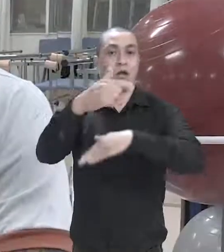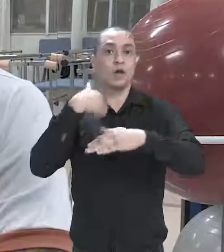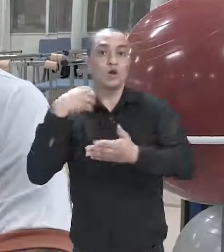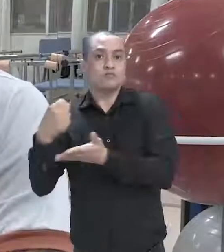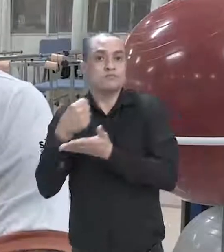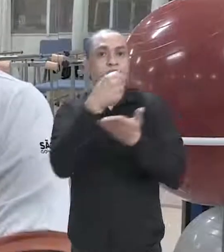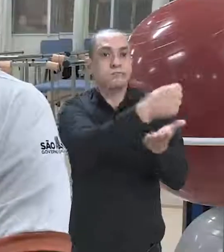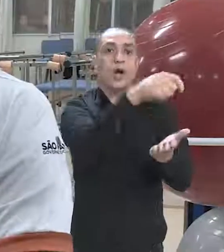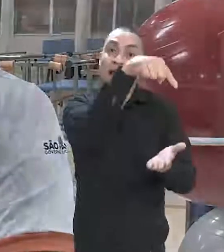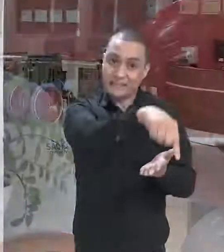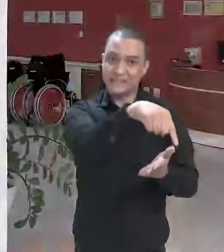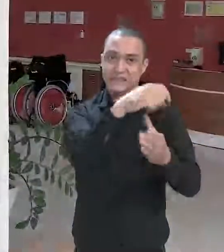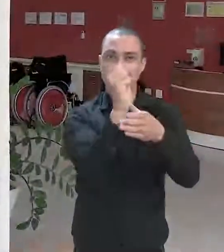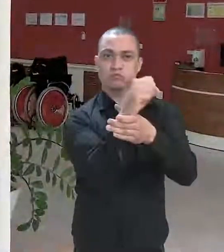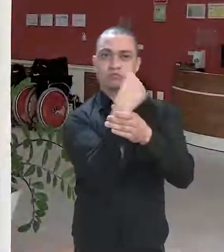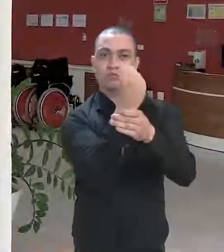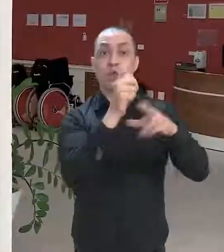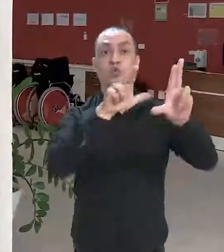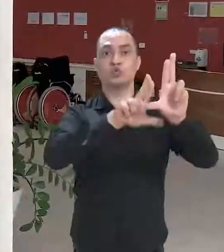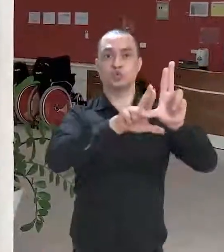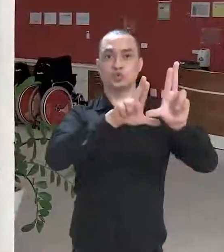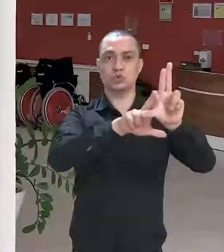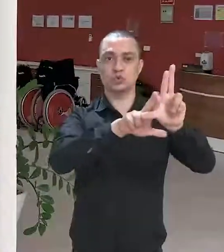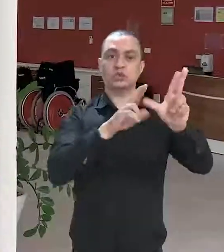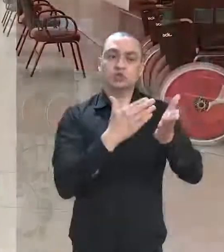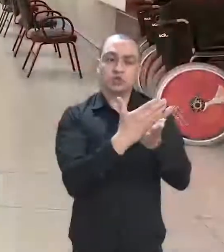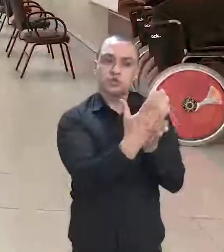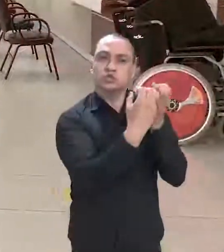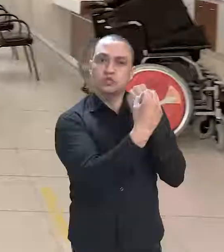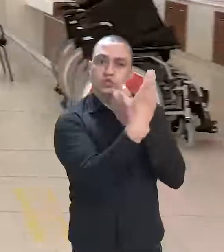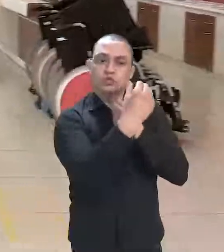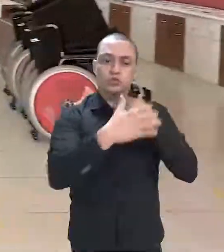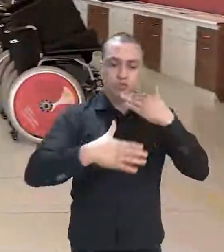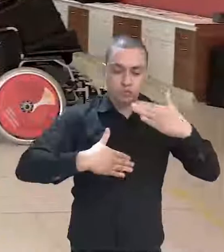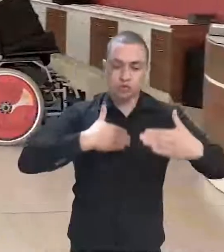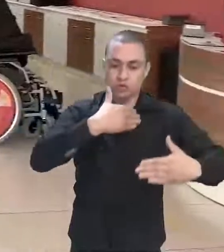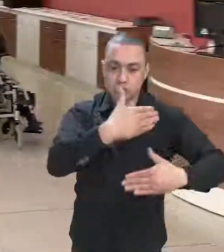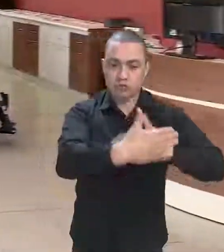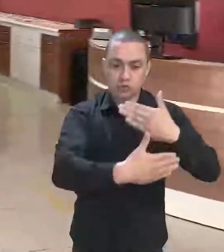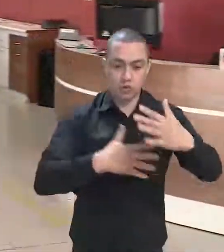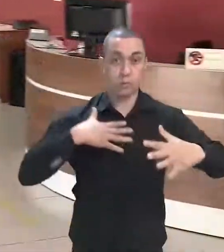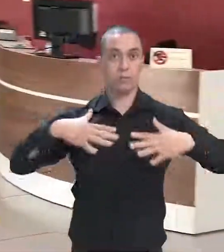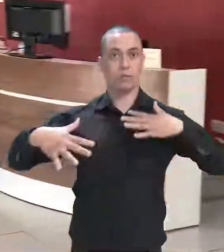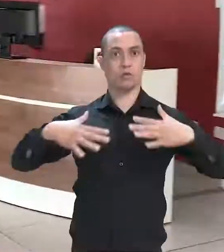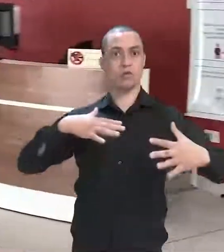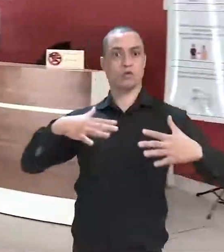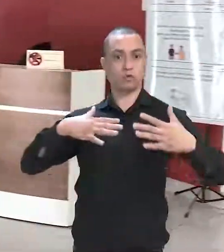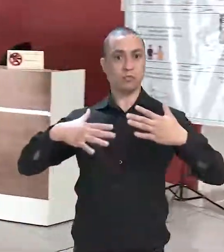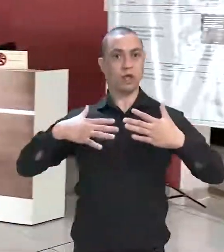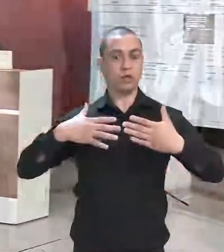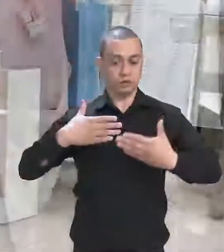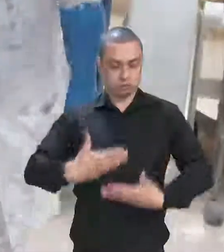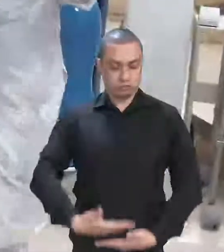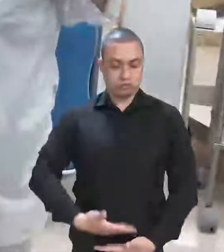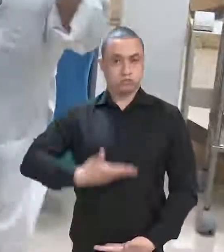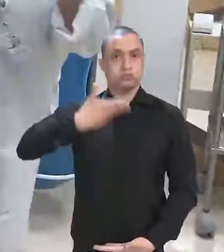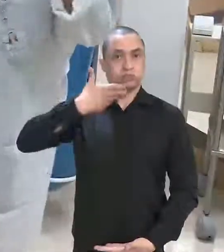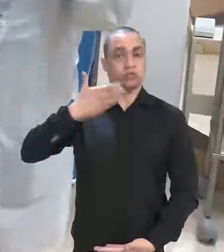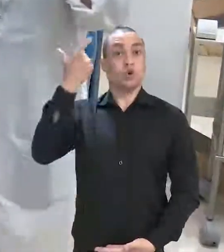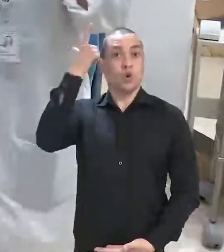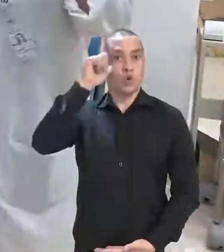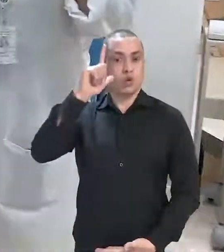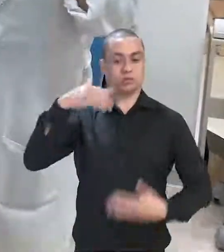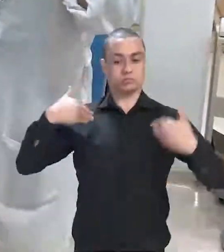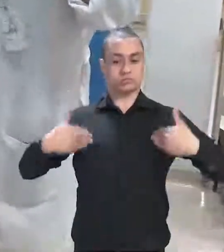Depois eu vim aqui para o Lucimontoro, fazendo minha reabilitação, fui ganhando no movimento, fui voltando ao